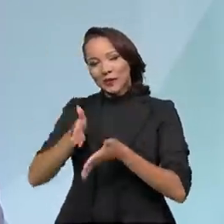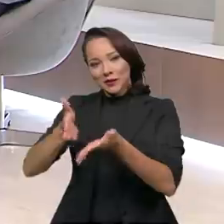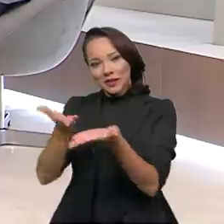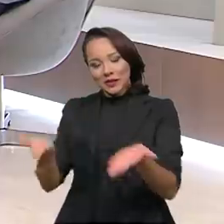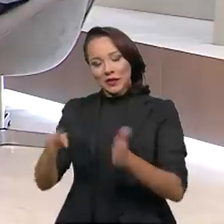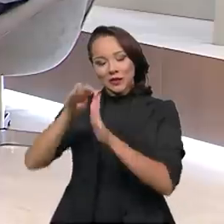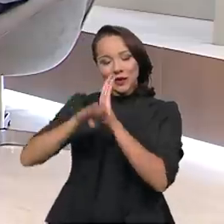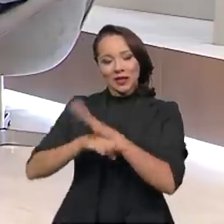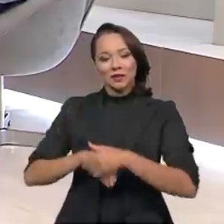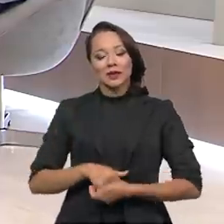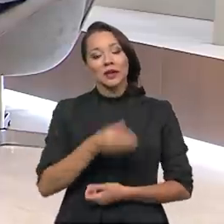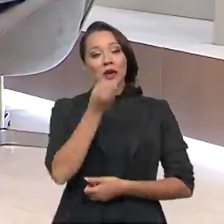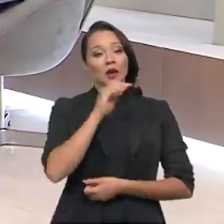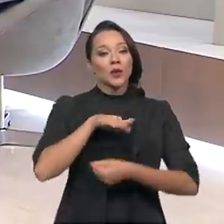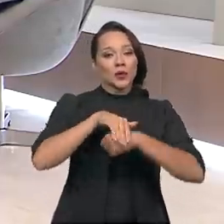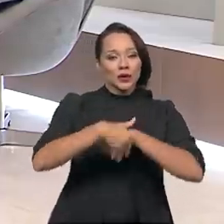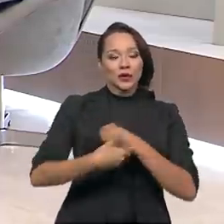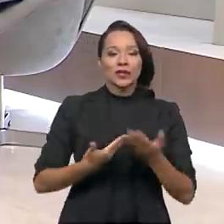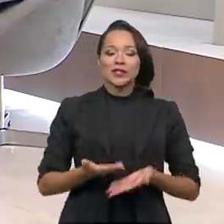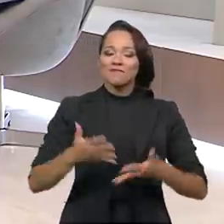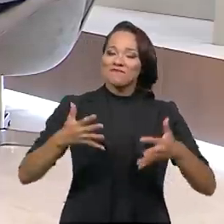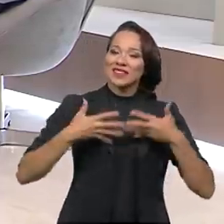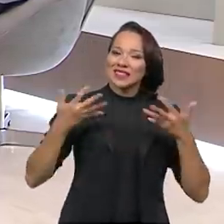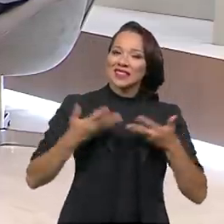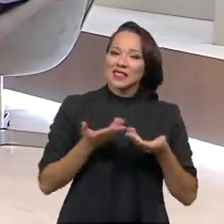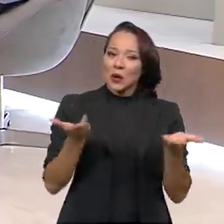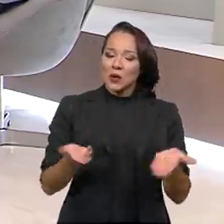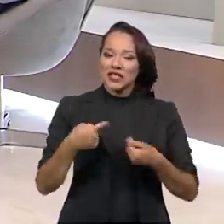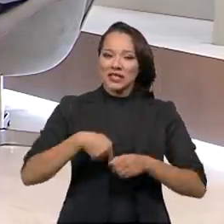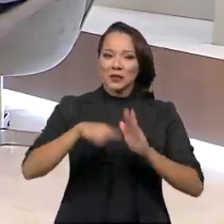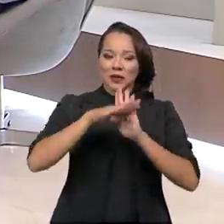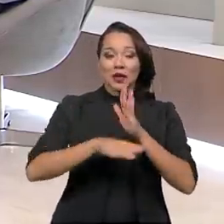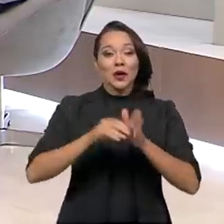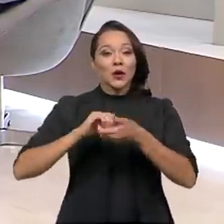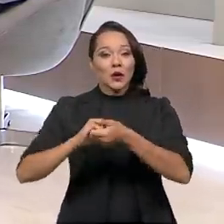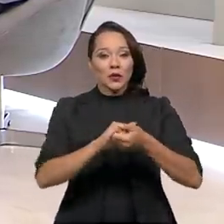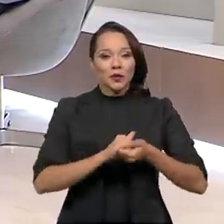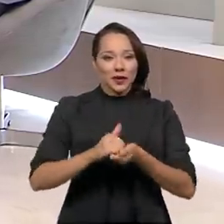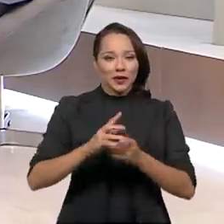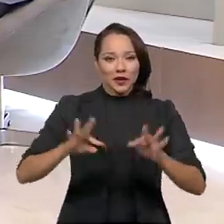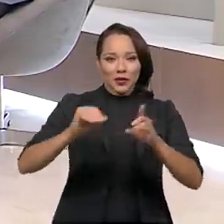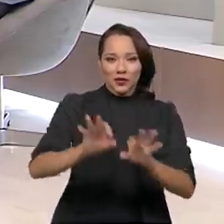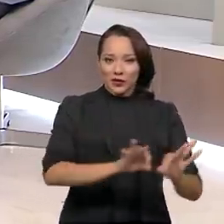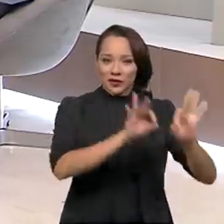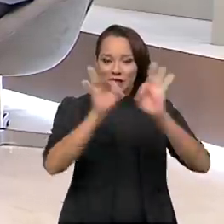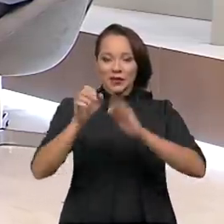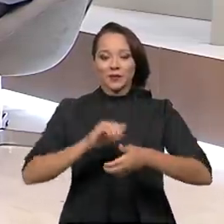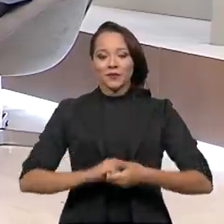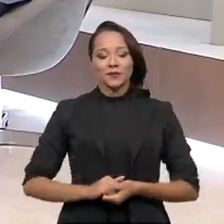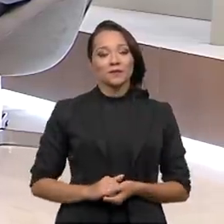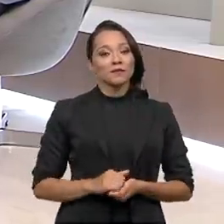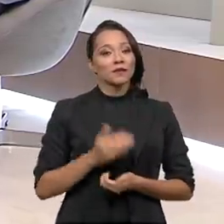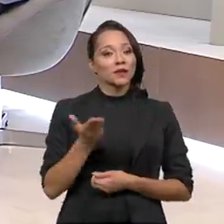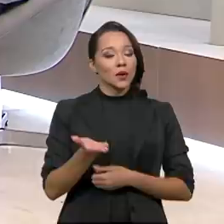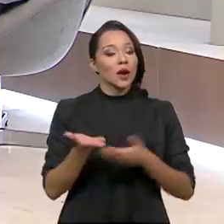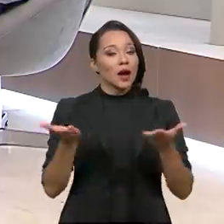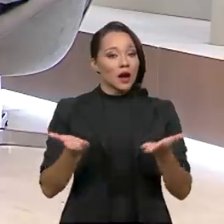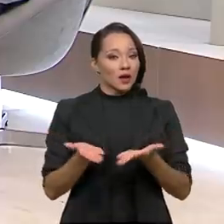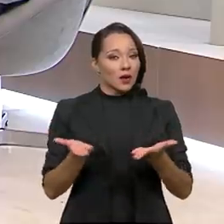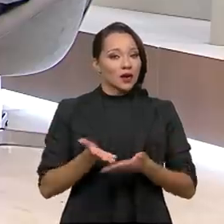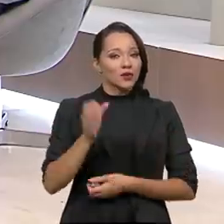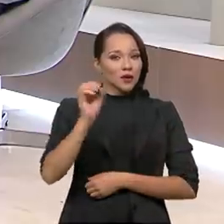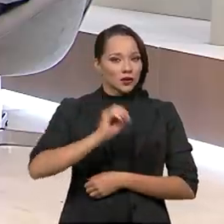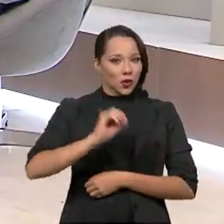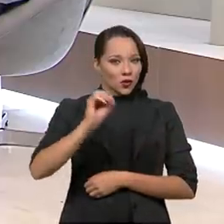aqui no Brasil em Pauta. Boa noite, Paulo. Uma alegria estar aqui no Brasil em Pauta. Cumprimento a todos os espectadores. Ministro, agora em